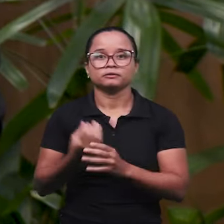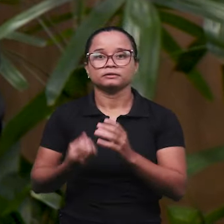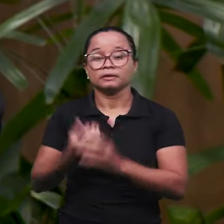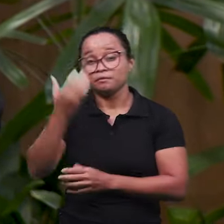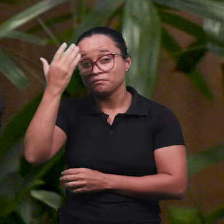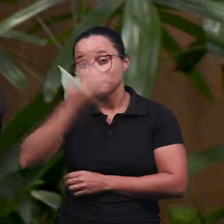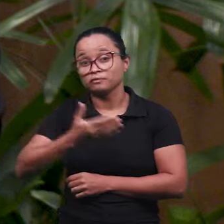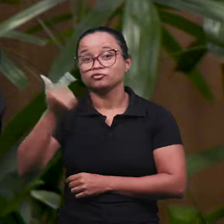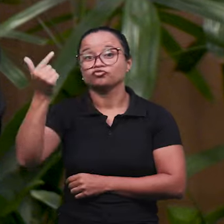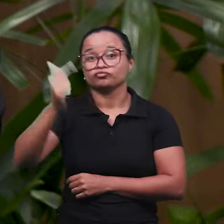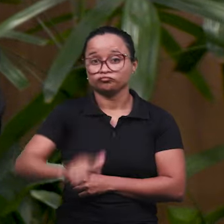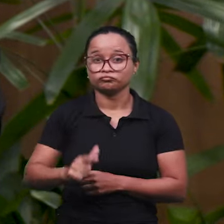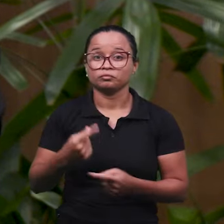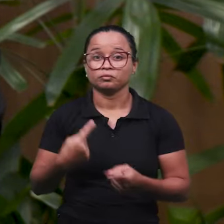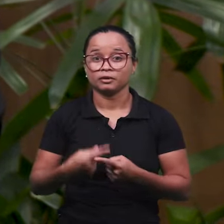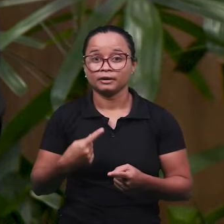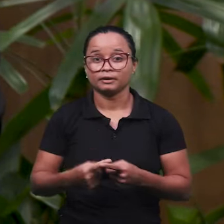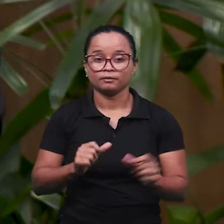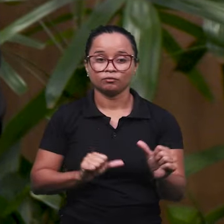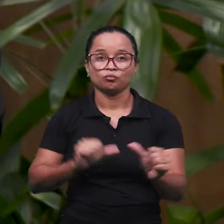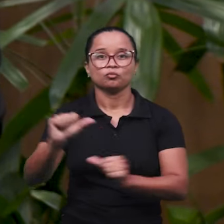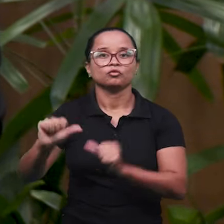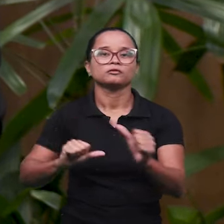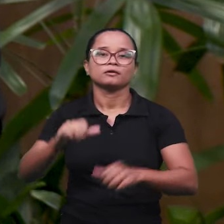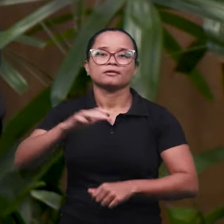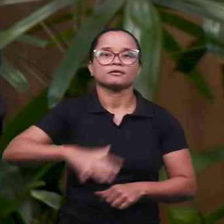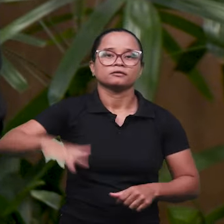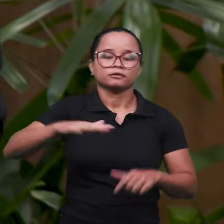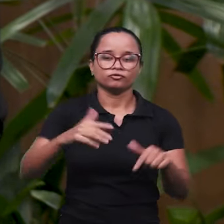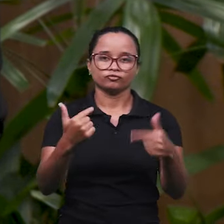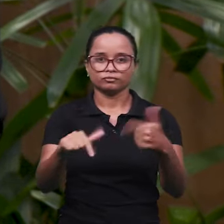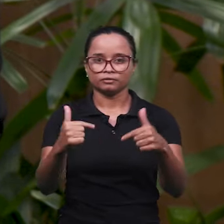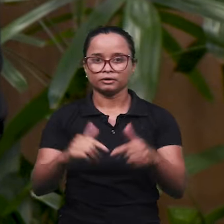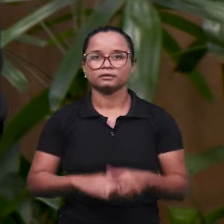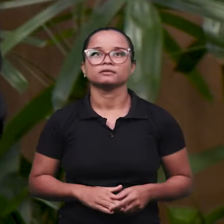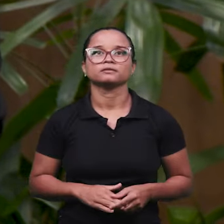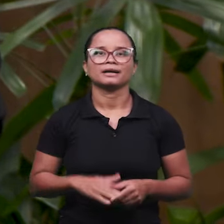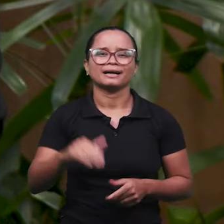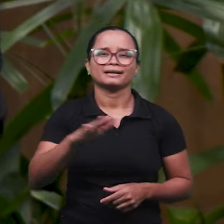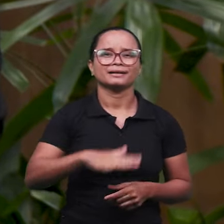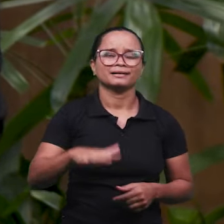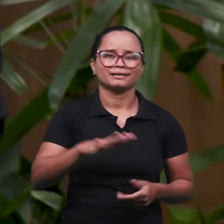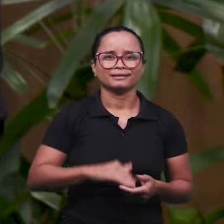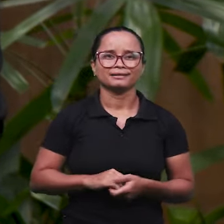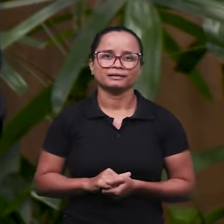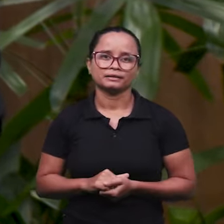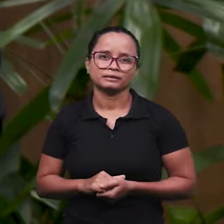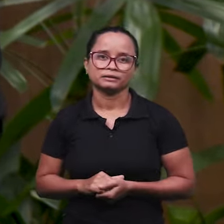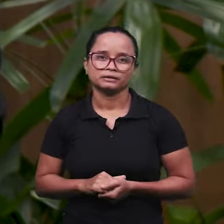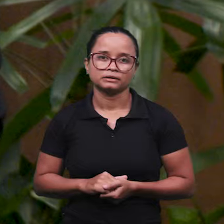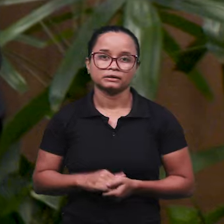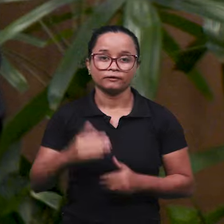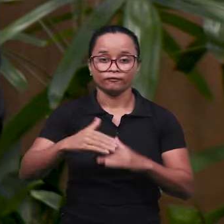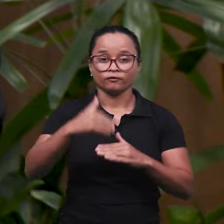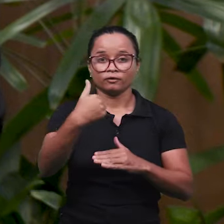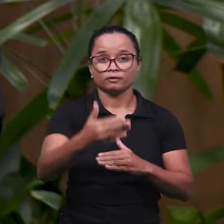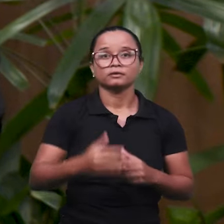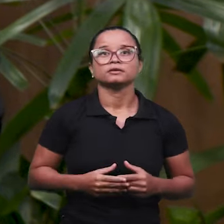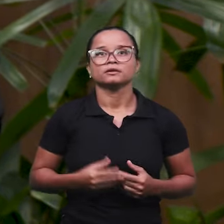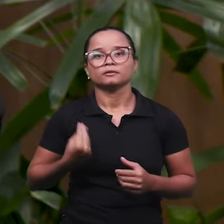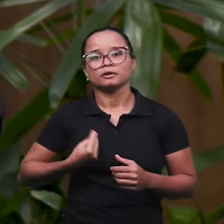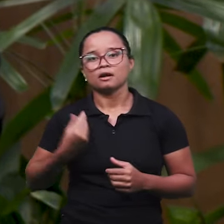novamente, porque às vezes mudou até o ambiente de trabalho, aqueles agentes biológicos externos não estão mais ali presentes, né, para poder